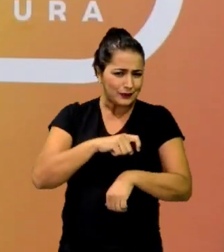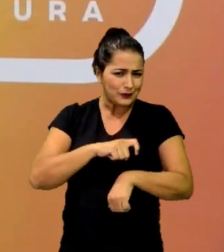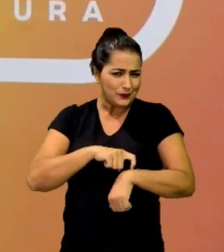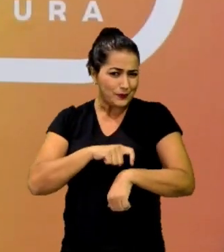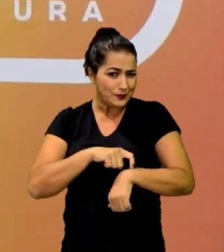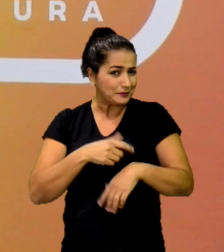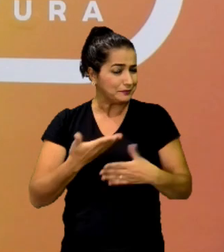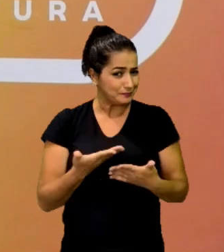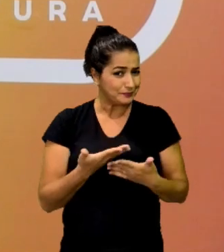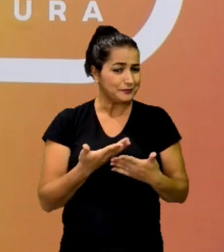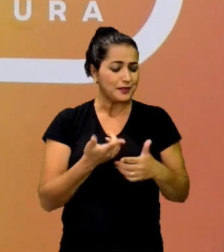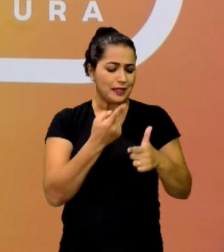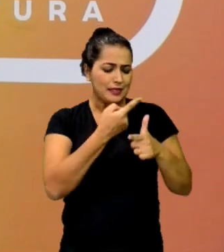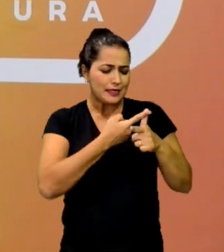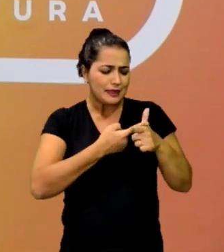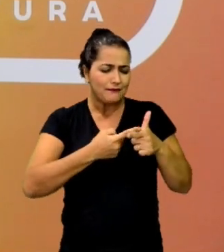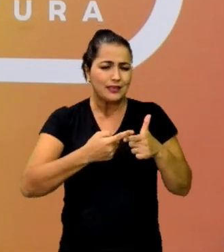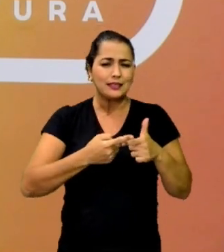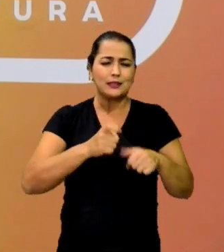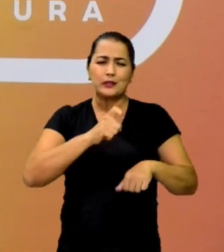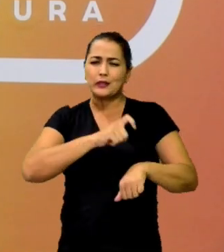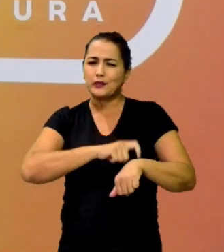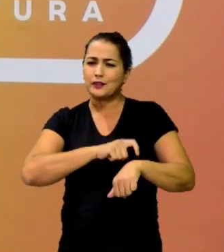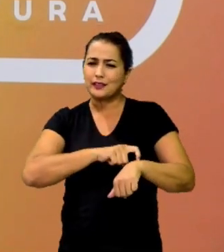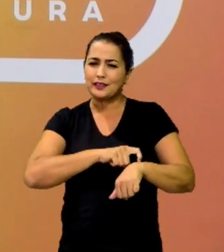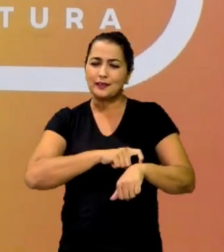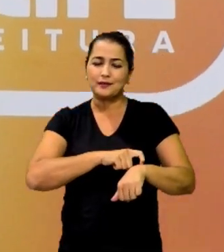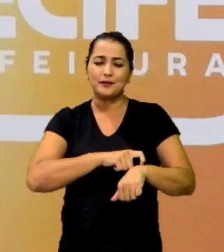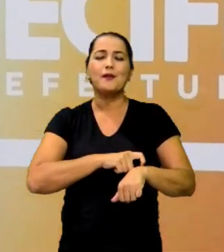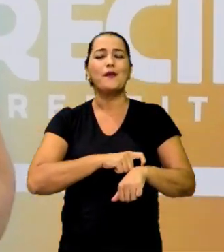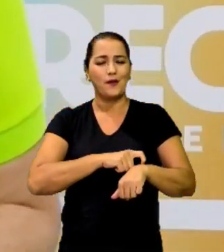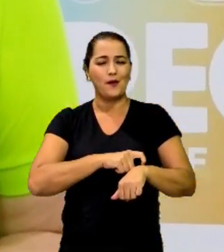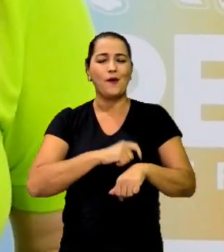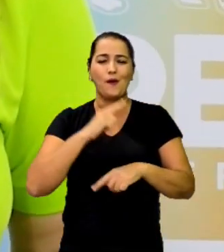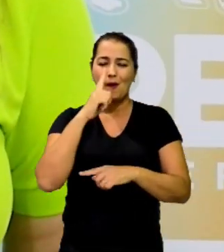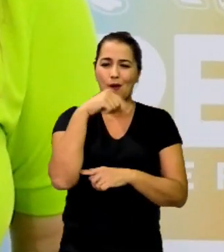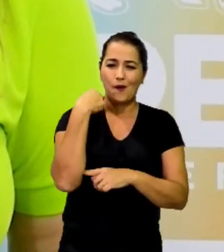dividimos esse tempo em horas e minutos.